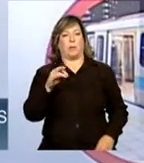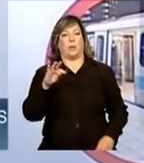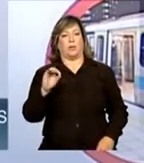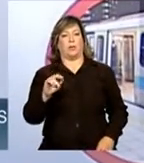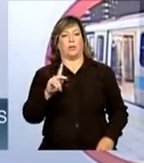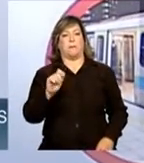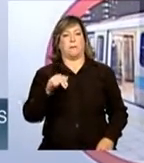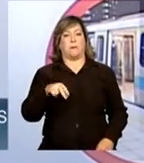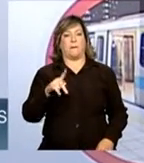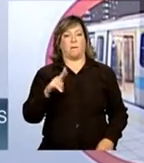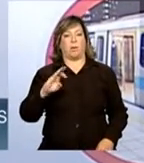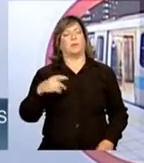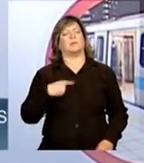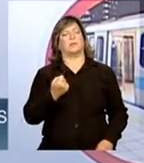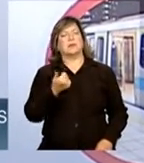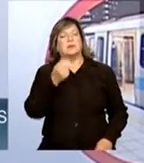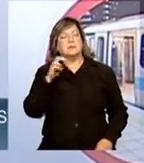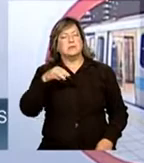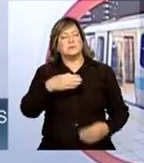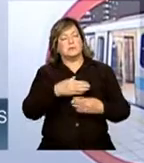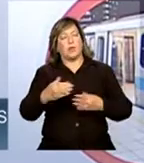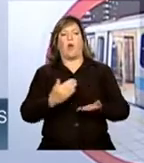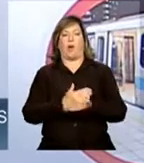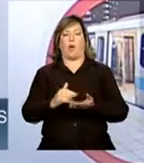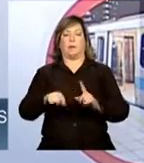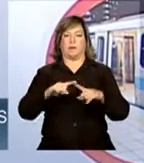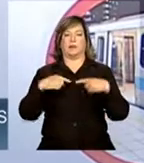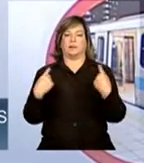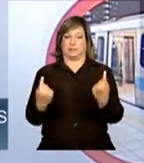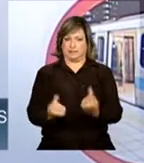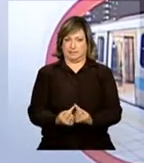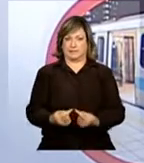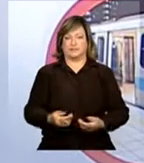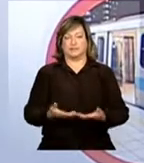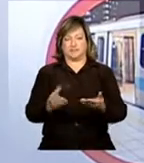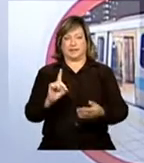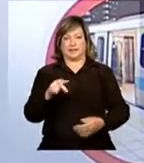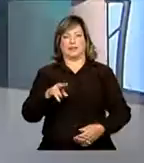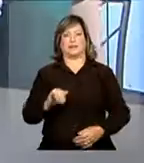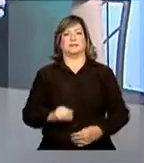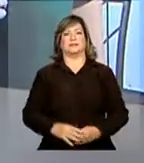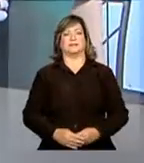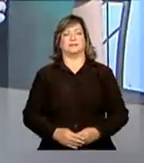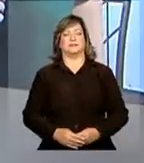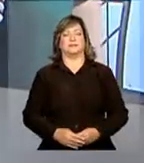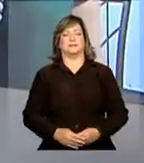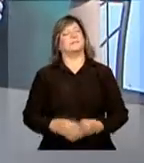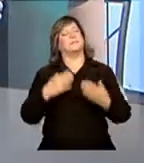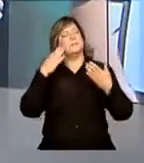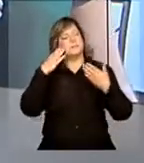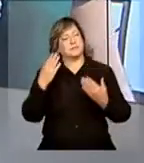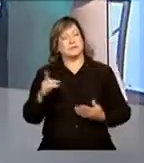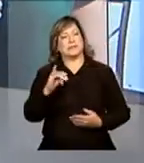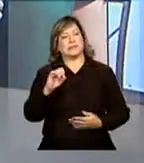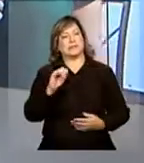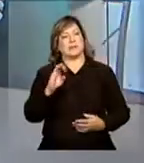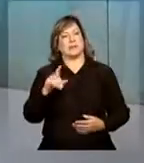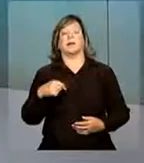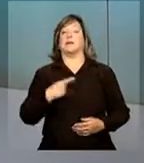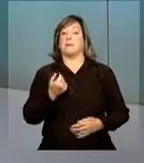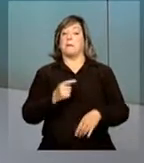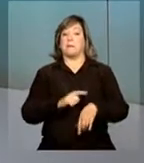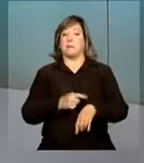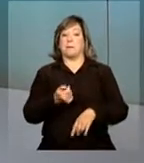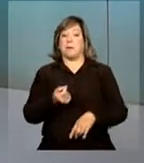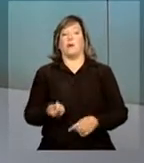minutinhos, mais ou menos, já deve começar o evento aqui na capital mineira. Daniele. Obrigada, Isabela. E daqui a